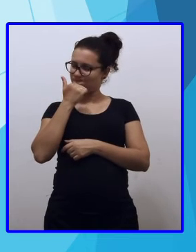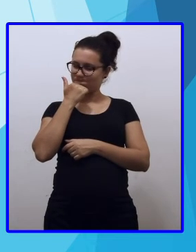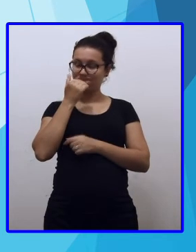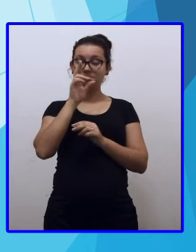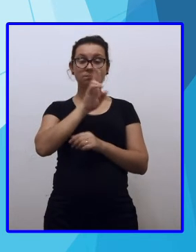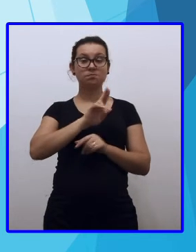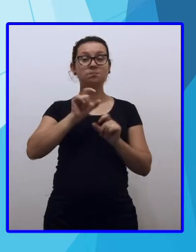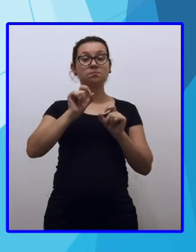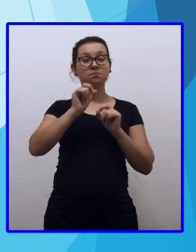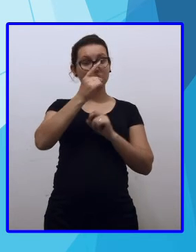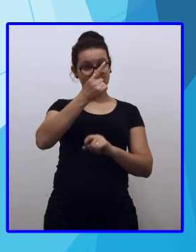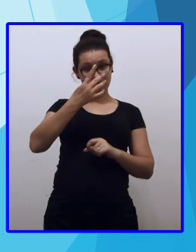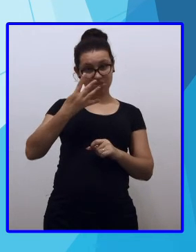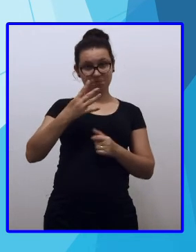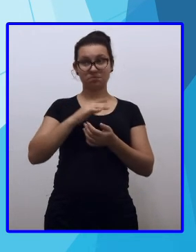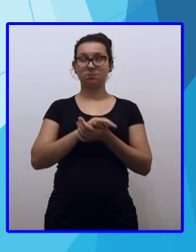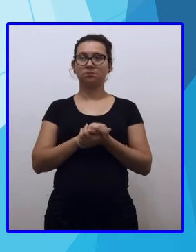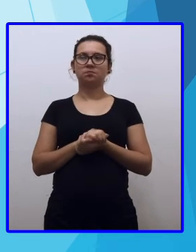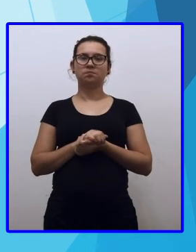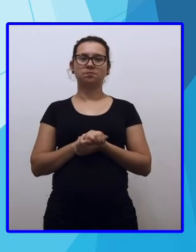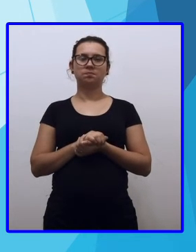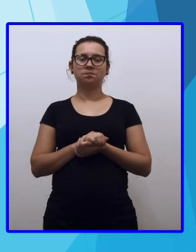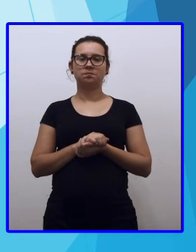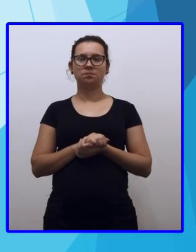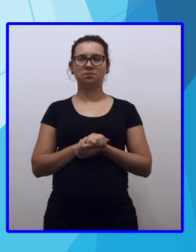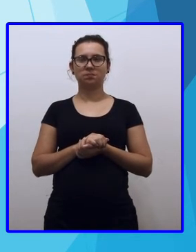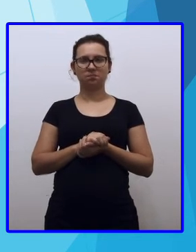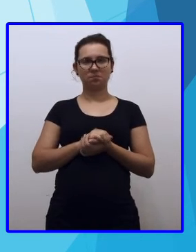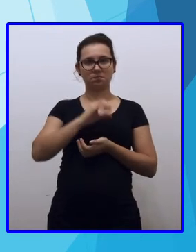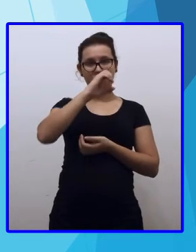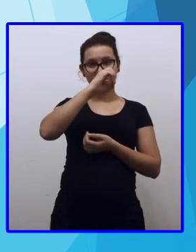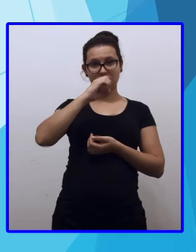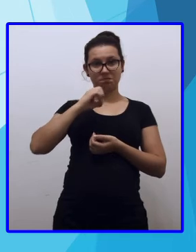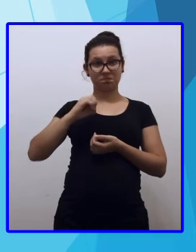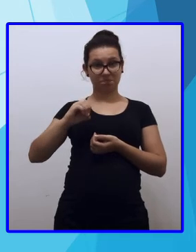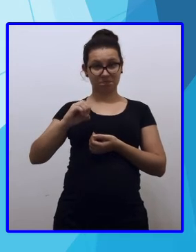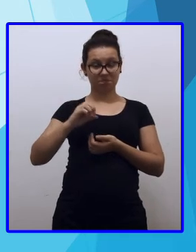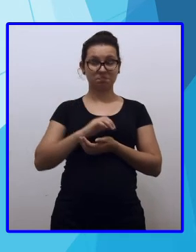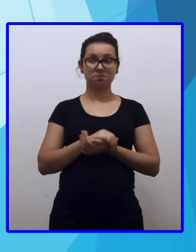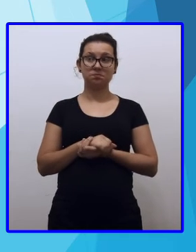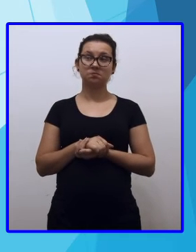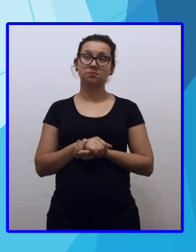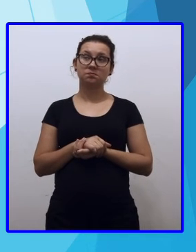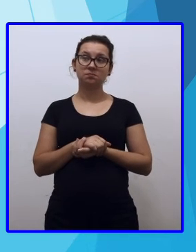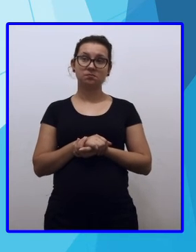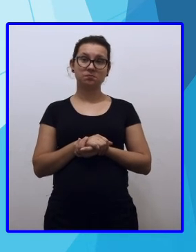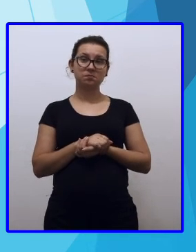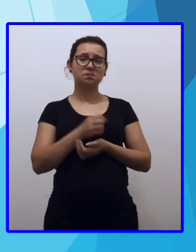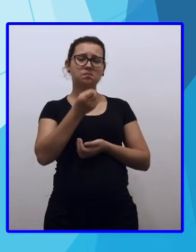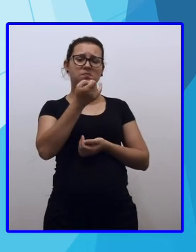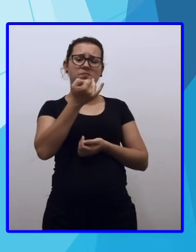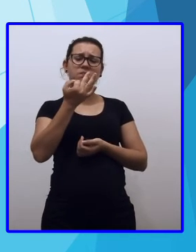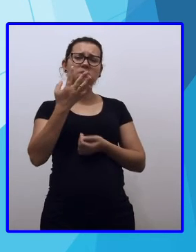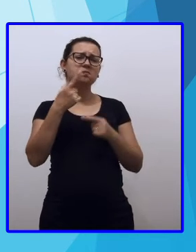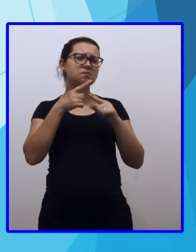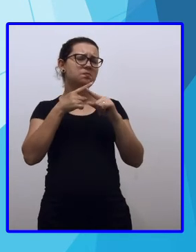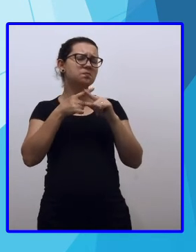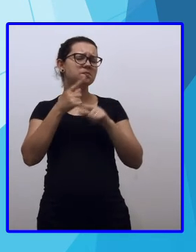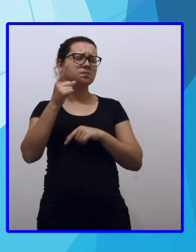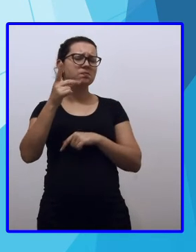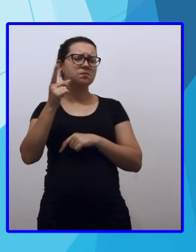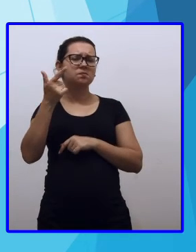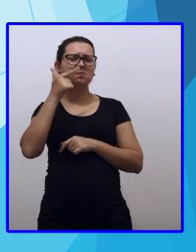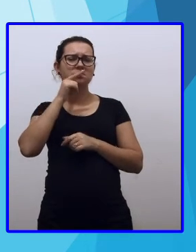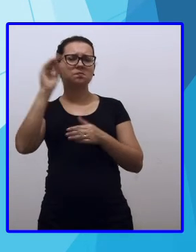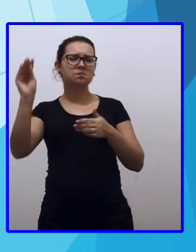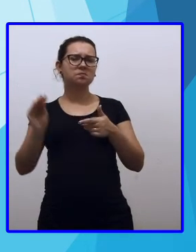Vou usar o 14. Certo? Coloquei o zero lá na unidade milhar. Quantas vezes o 12 cabe